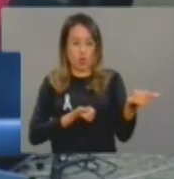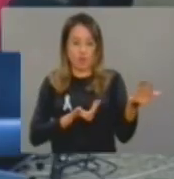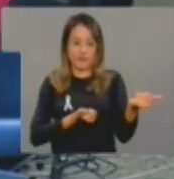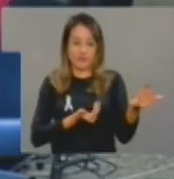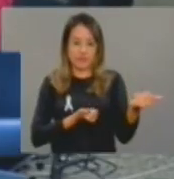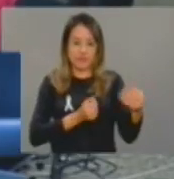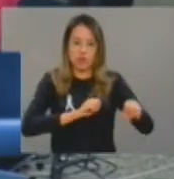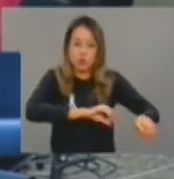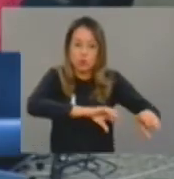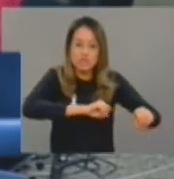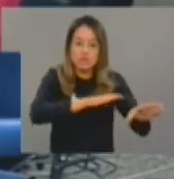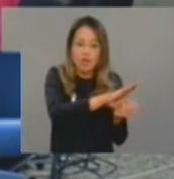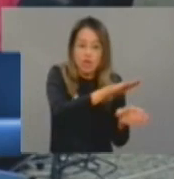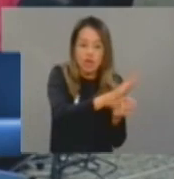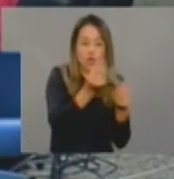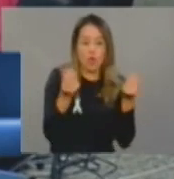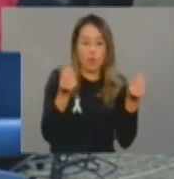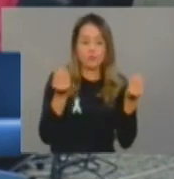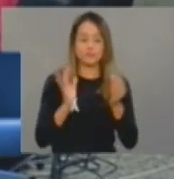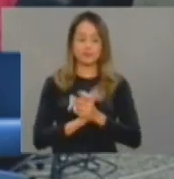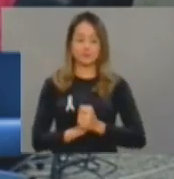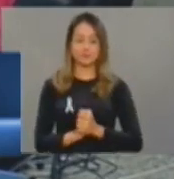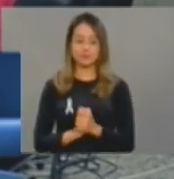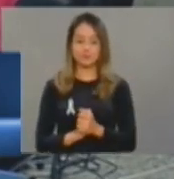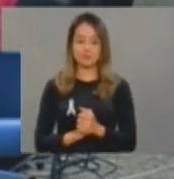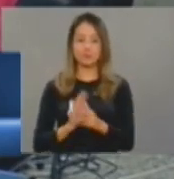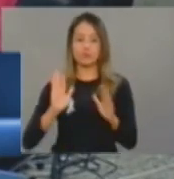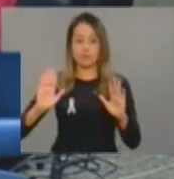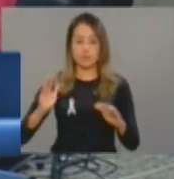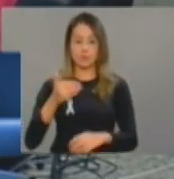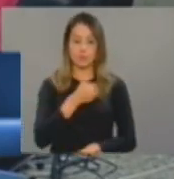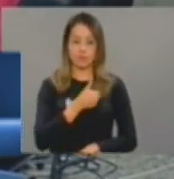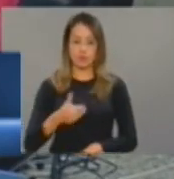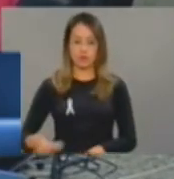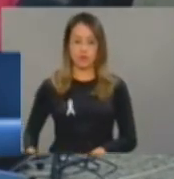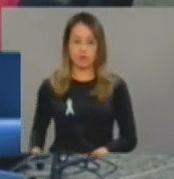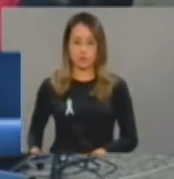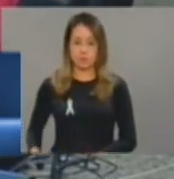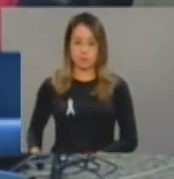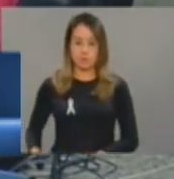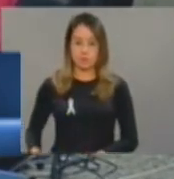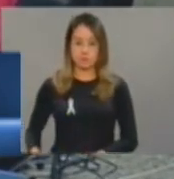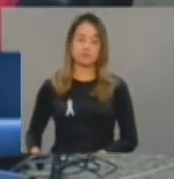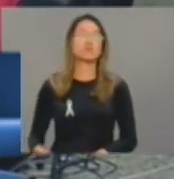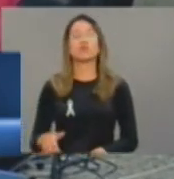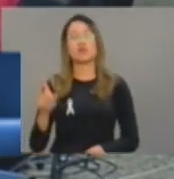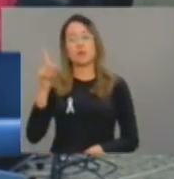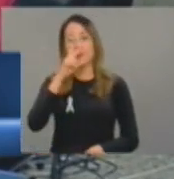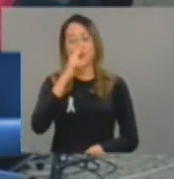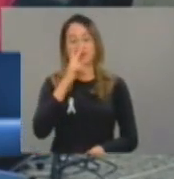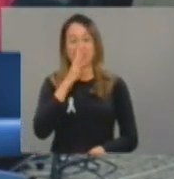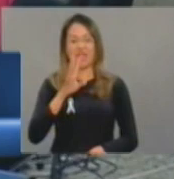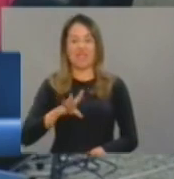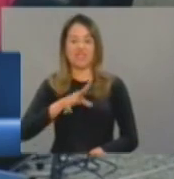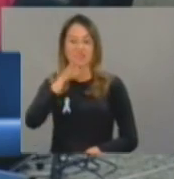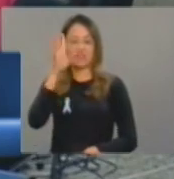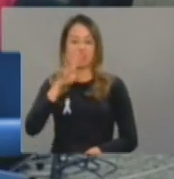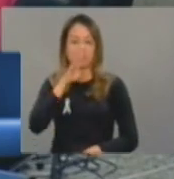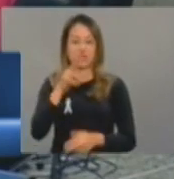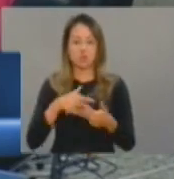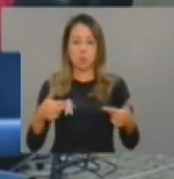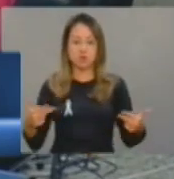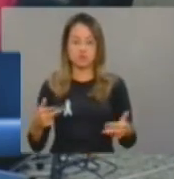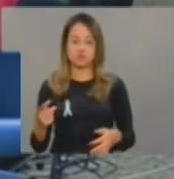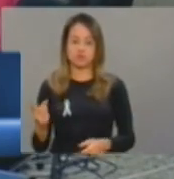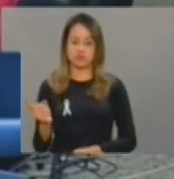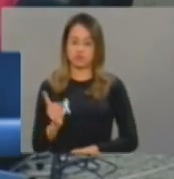posso concordar com a vossa excelência quando diz que o governador está fazendo pouco caso, que o governo está fazendo